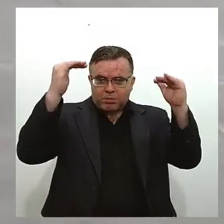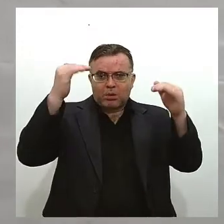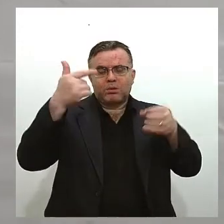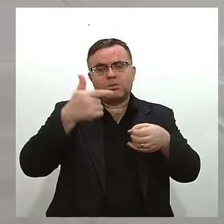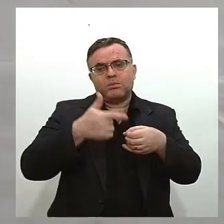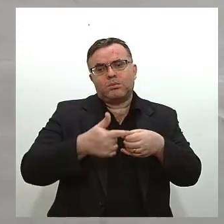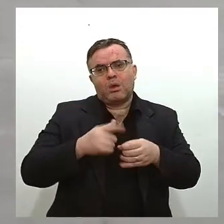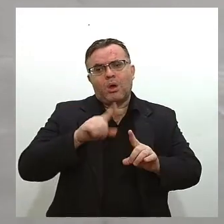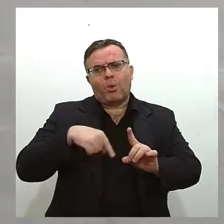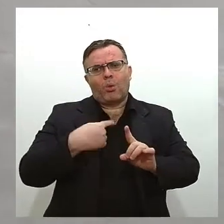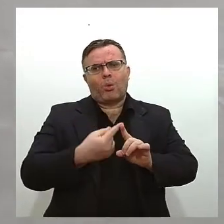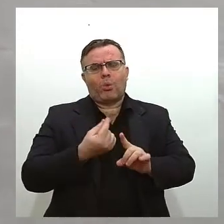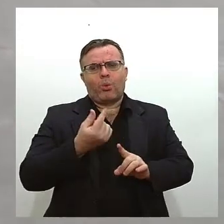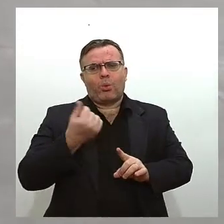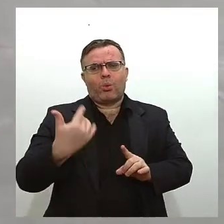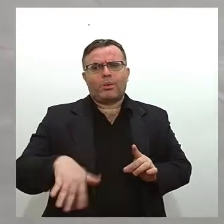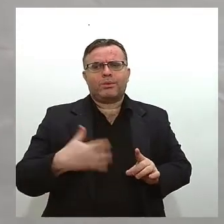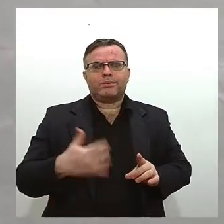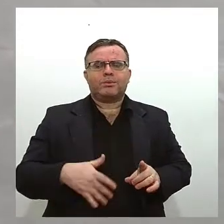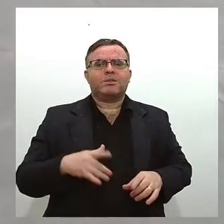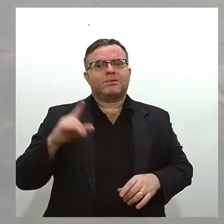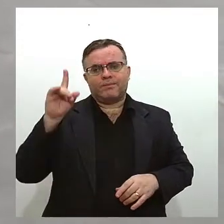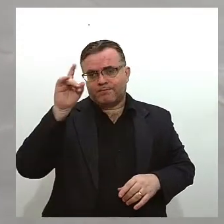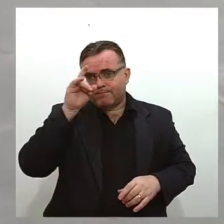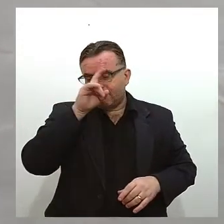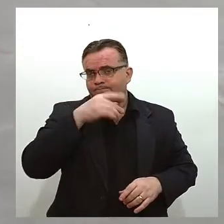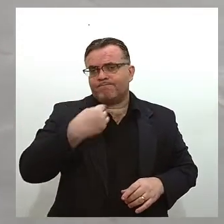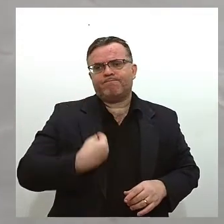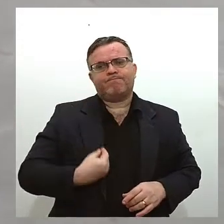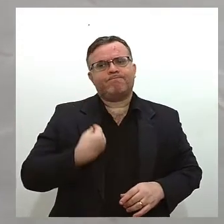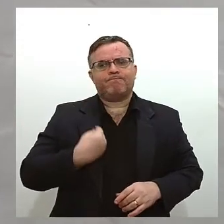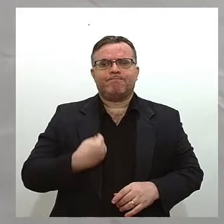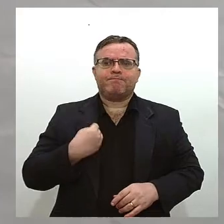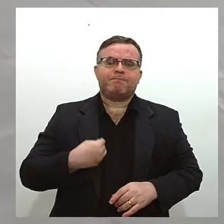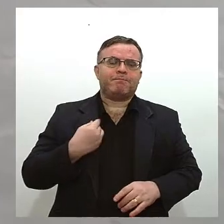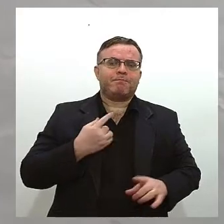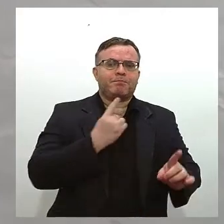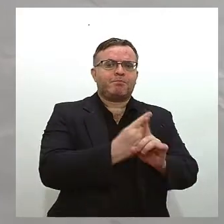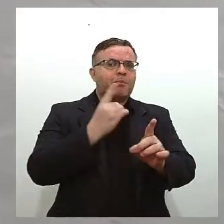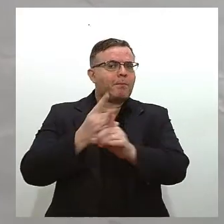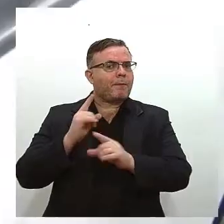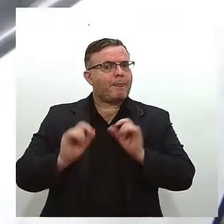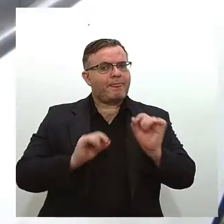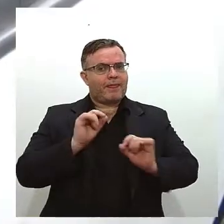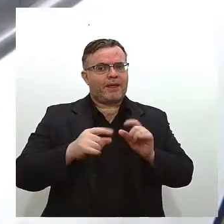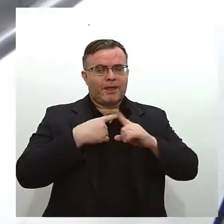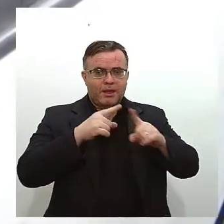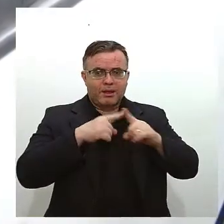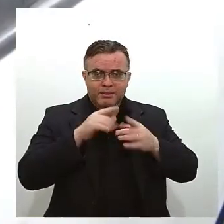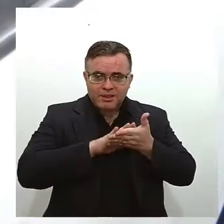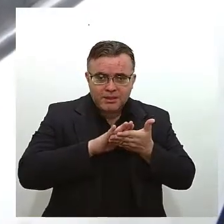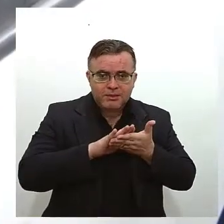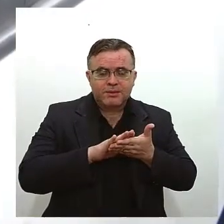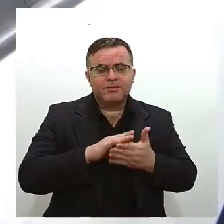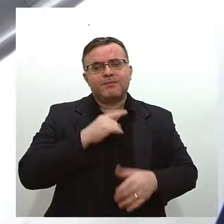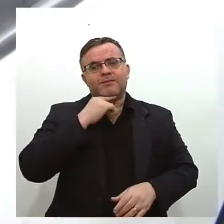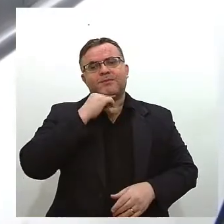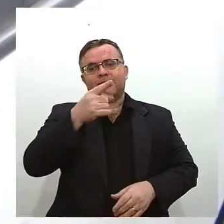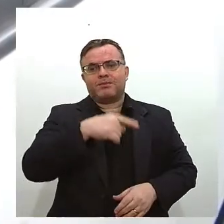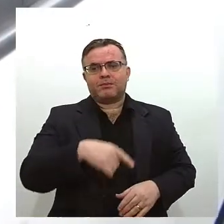aumentos fica difícil mesmo de imaginar encontrar alguém que não reclame. Acabamos até